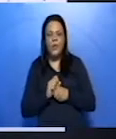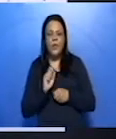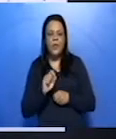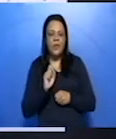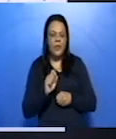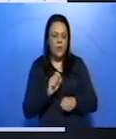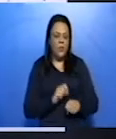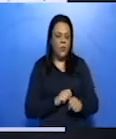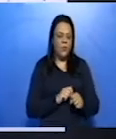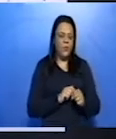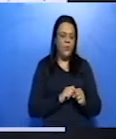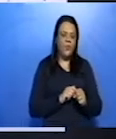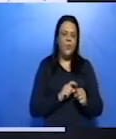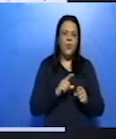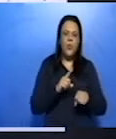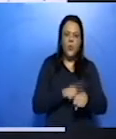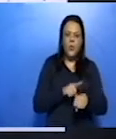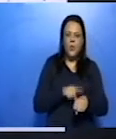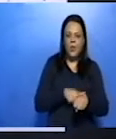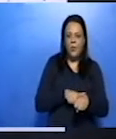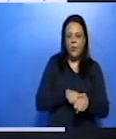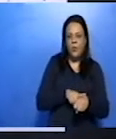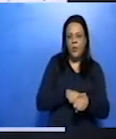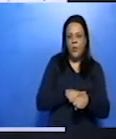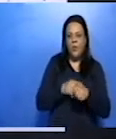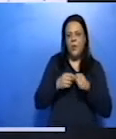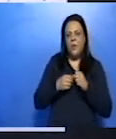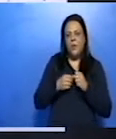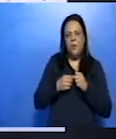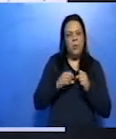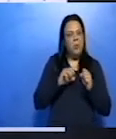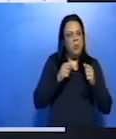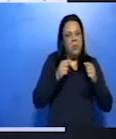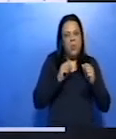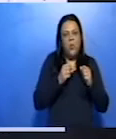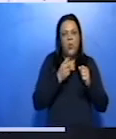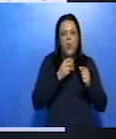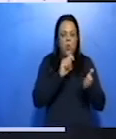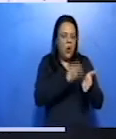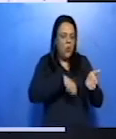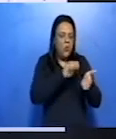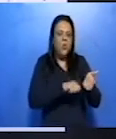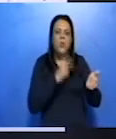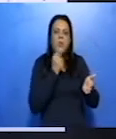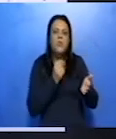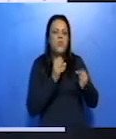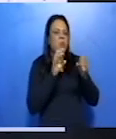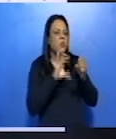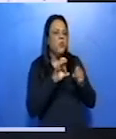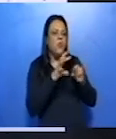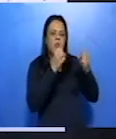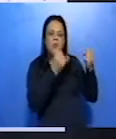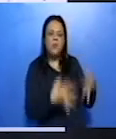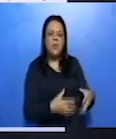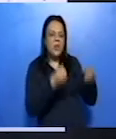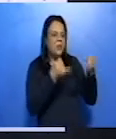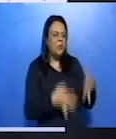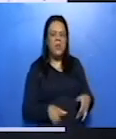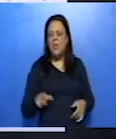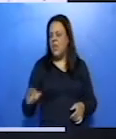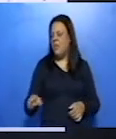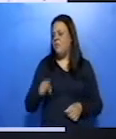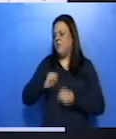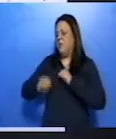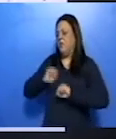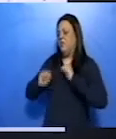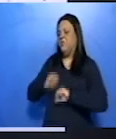externa. Machado de Assis poderia ter simplesmente explicado, olha só pessoal, que Camilo estava angustiado e que